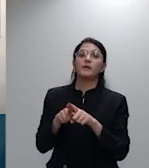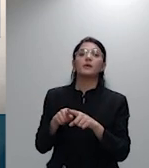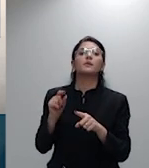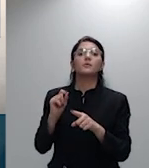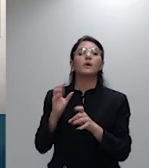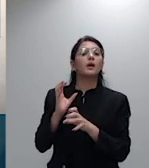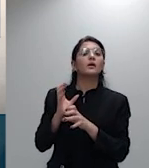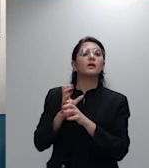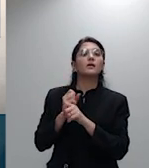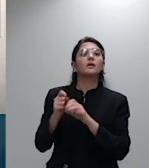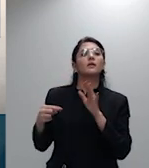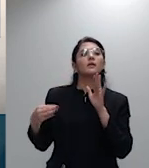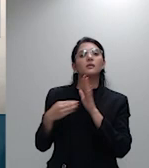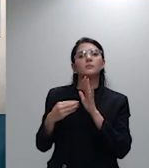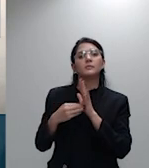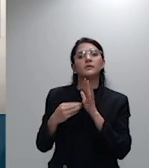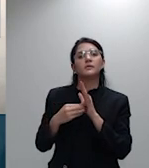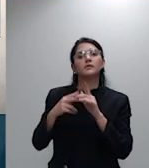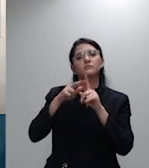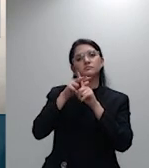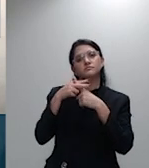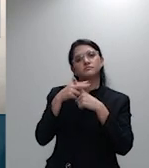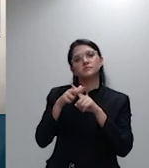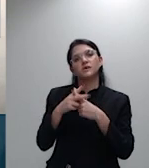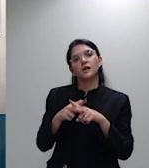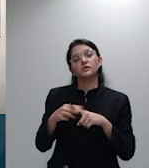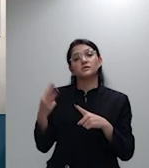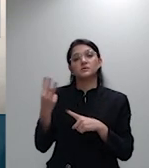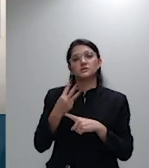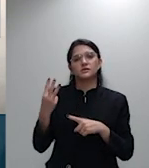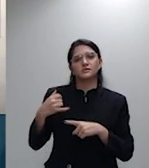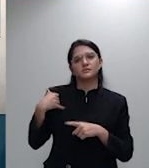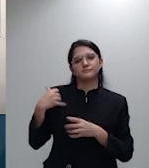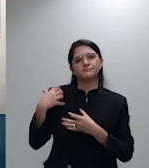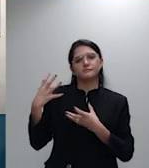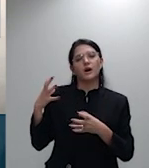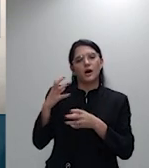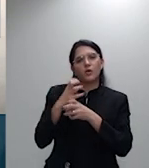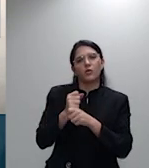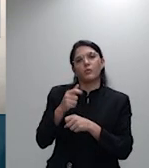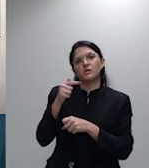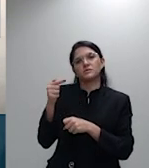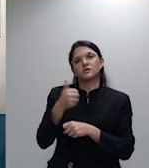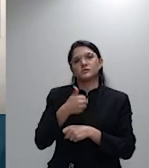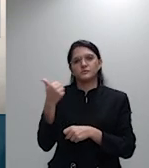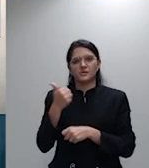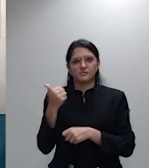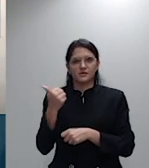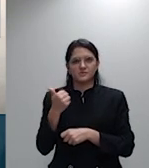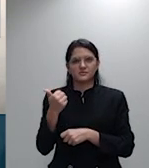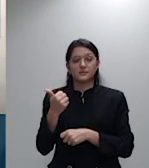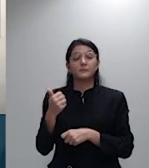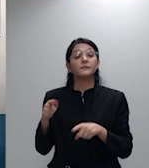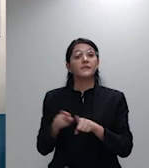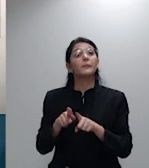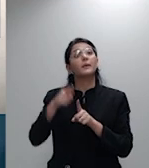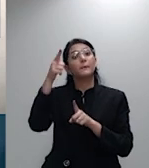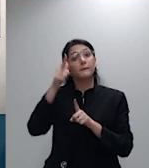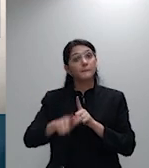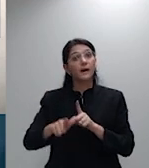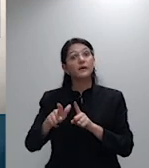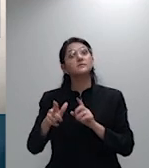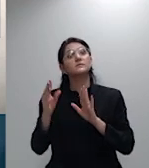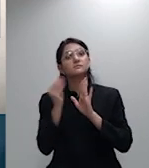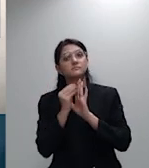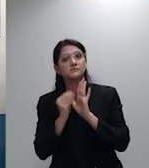acumulado das sete primeiras além de proscrever reajustes com índices negativos e por incrível que